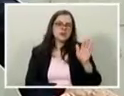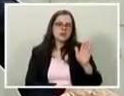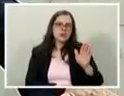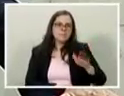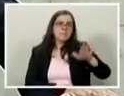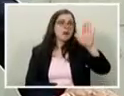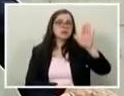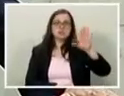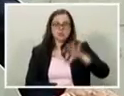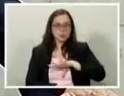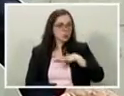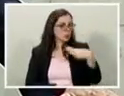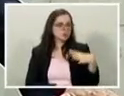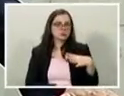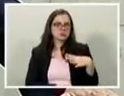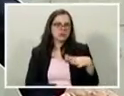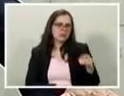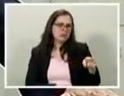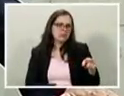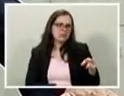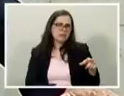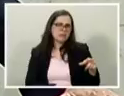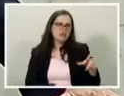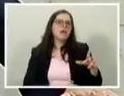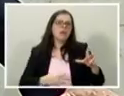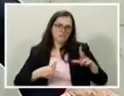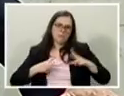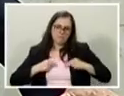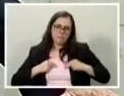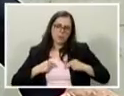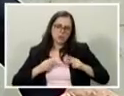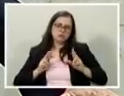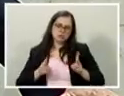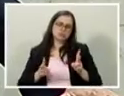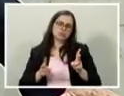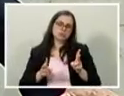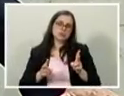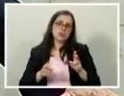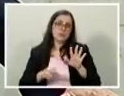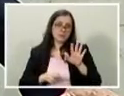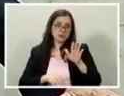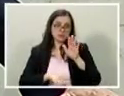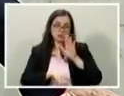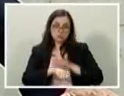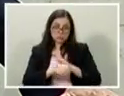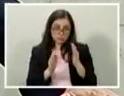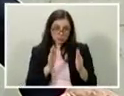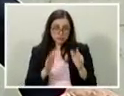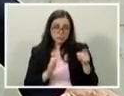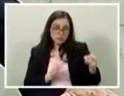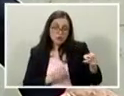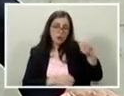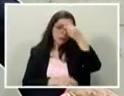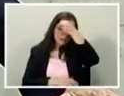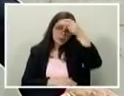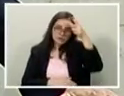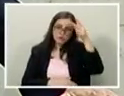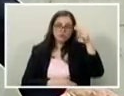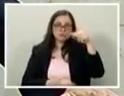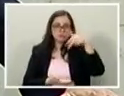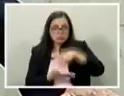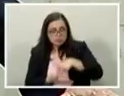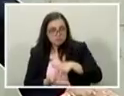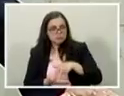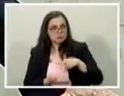João Dória. Isso não desmerece. Muito pelo contrário, eu acho que esse tempo na prefeitura o